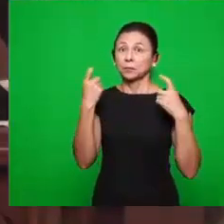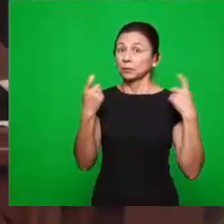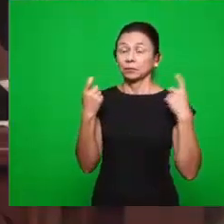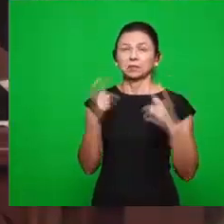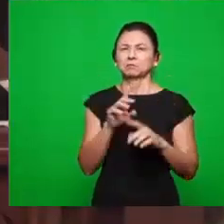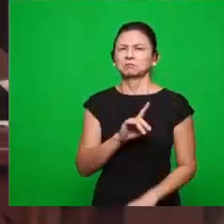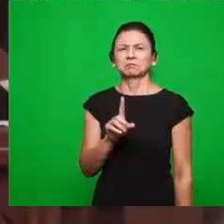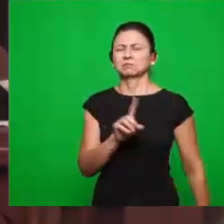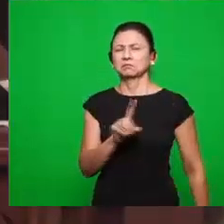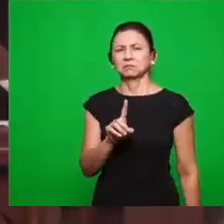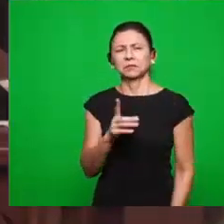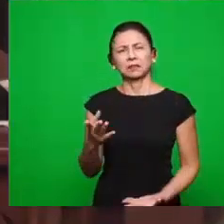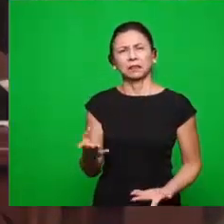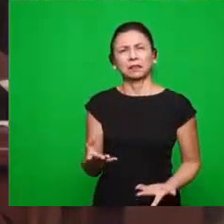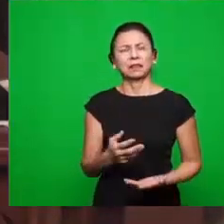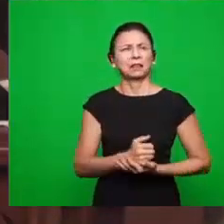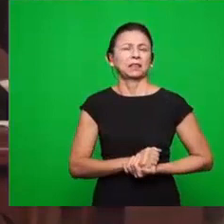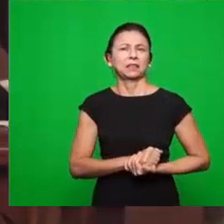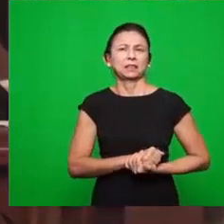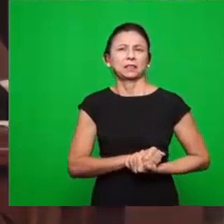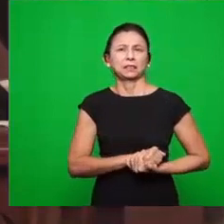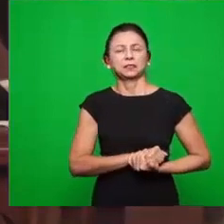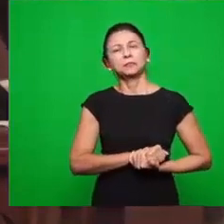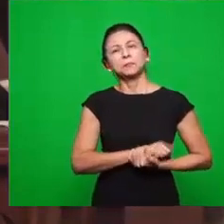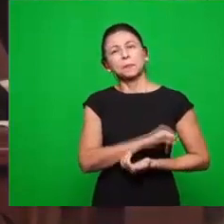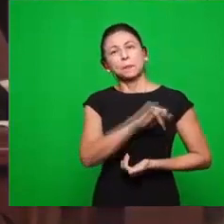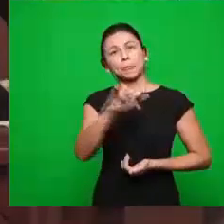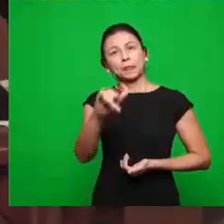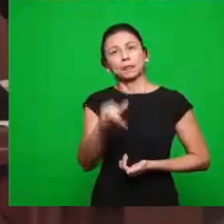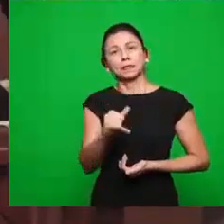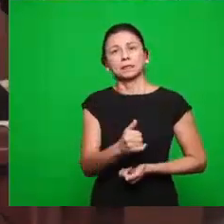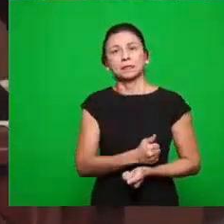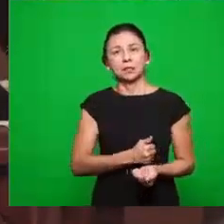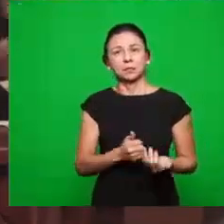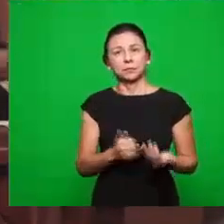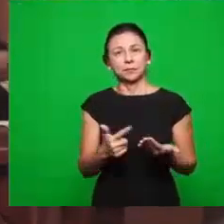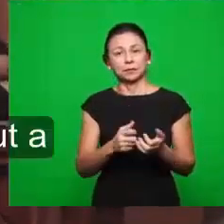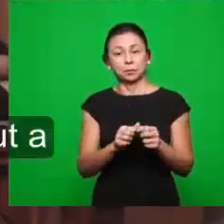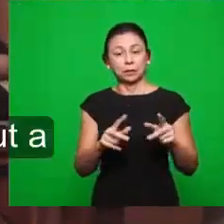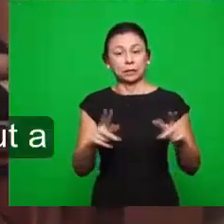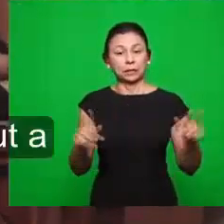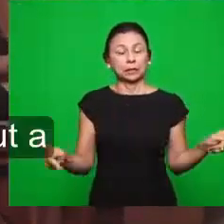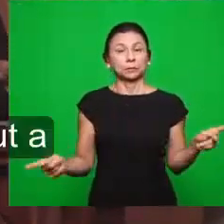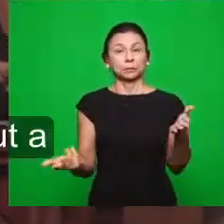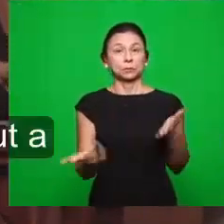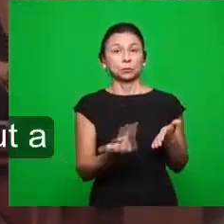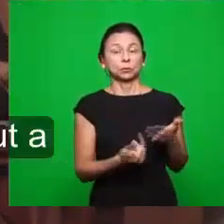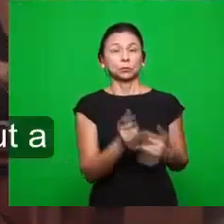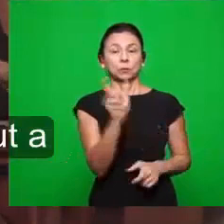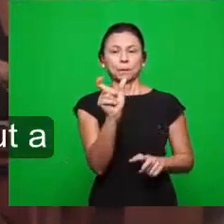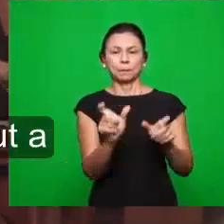sobre fatos que estão no livro, figuras, nomes,